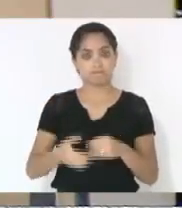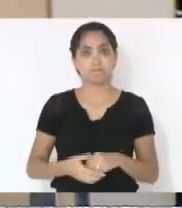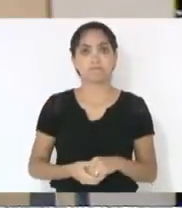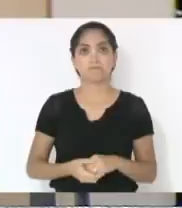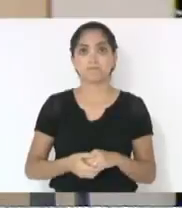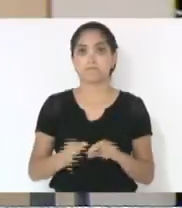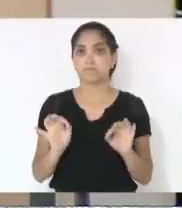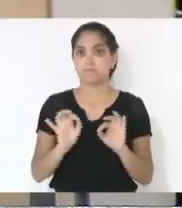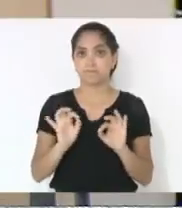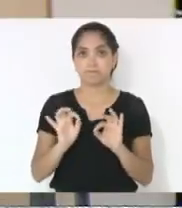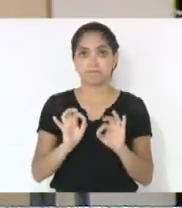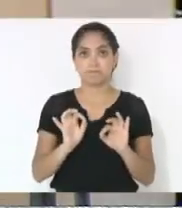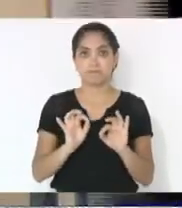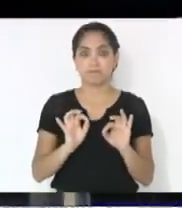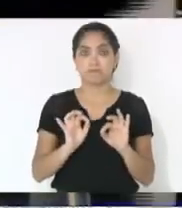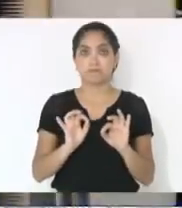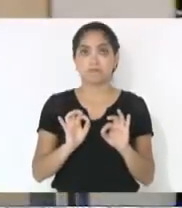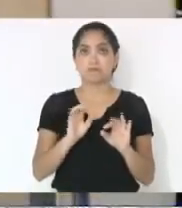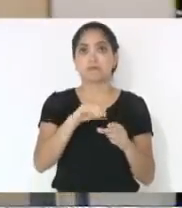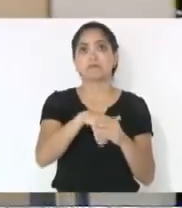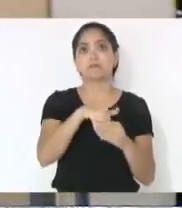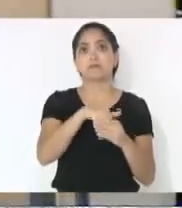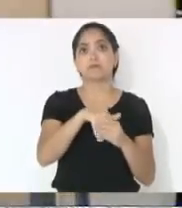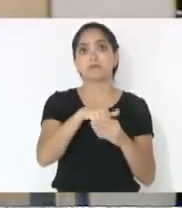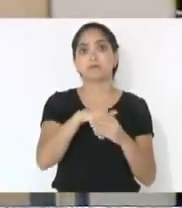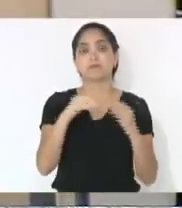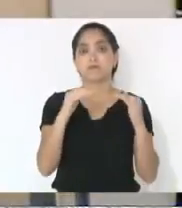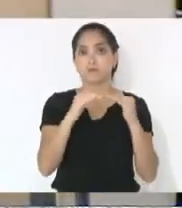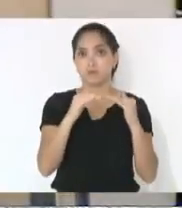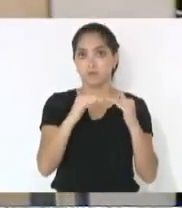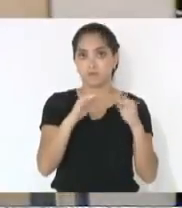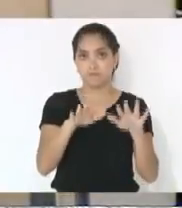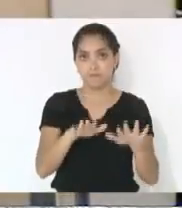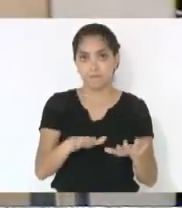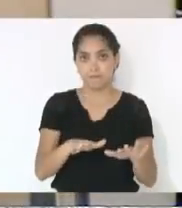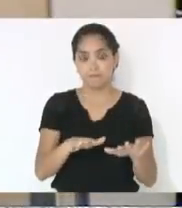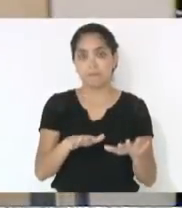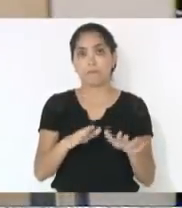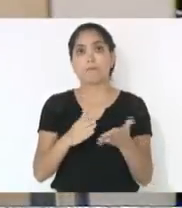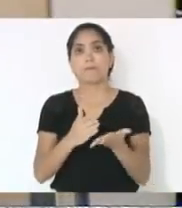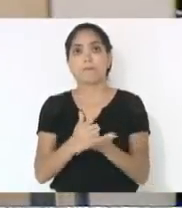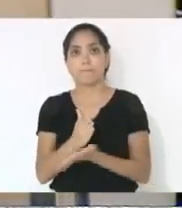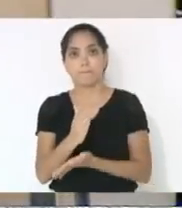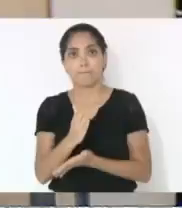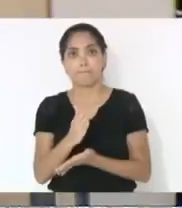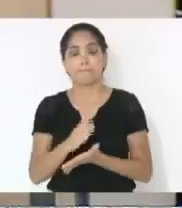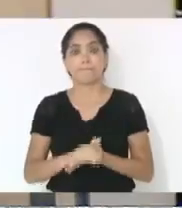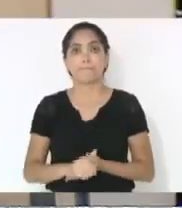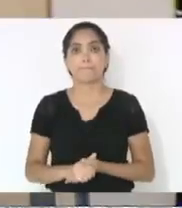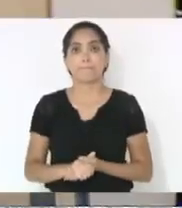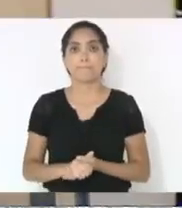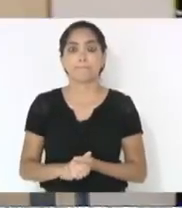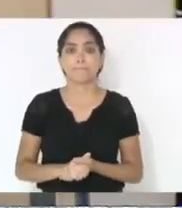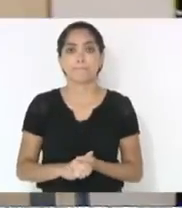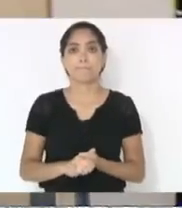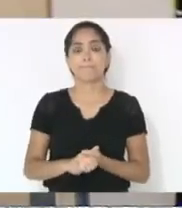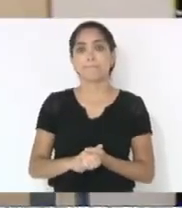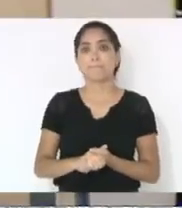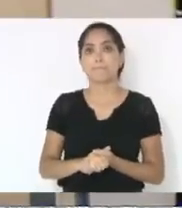não havendo quem queira debater, em votação, quem tiver de acordo permaneça com o sem-contro. Aprovado.